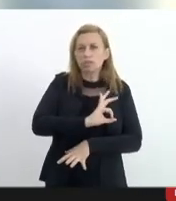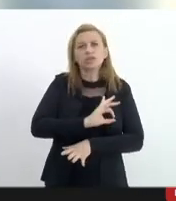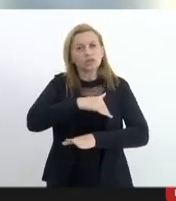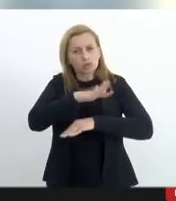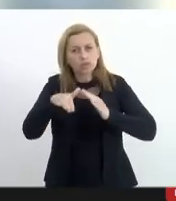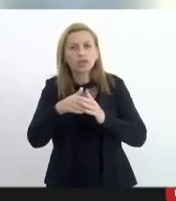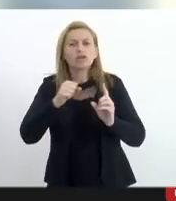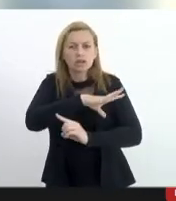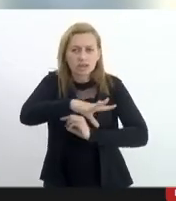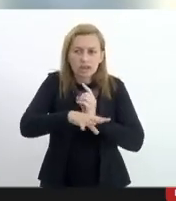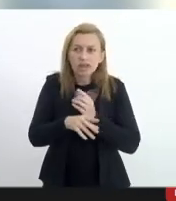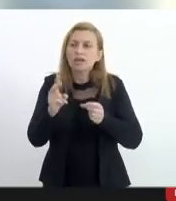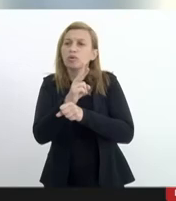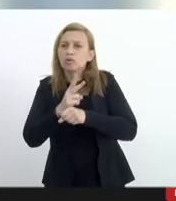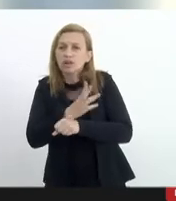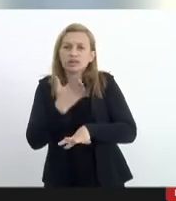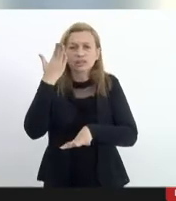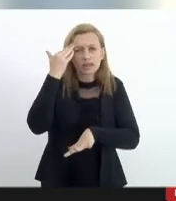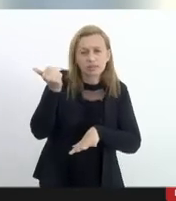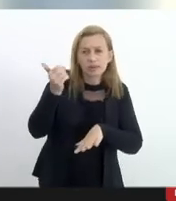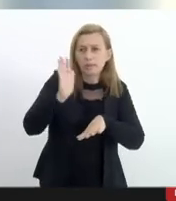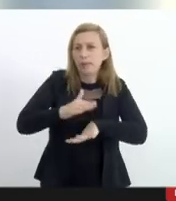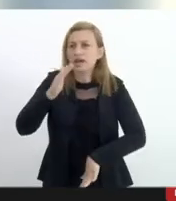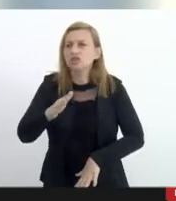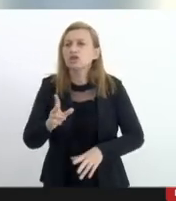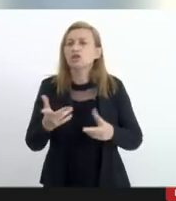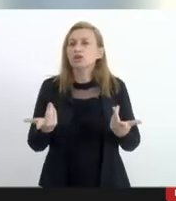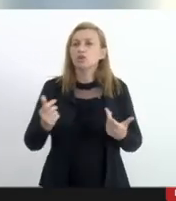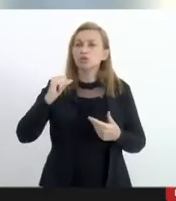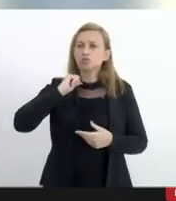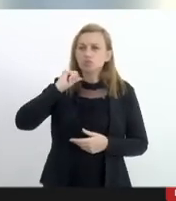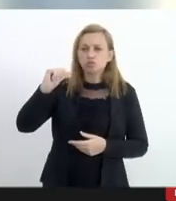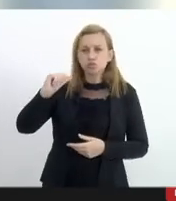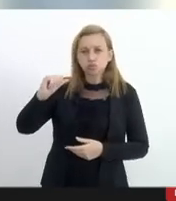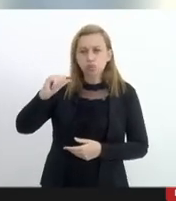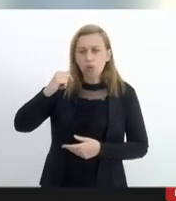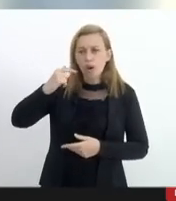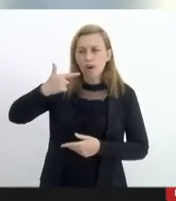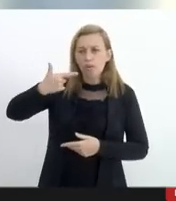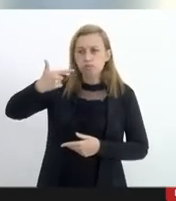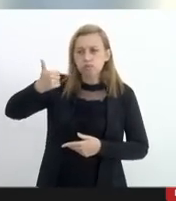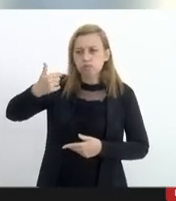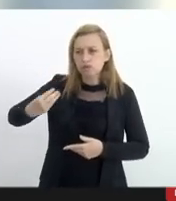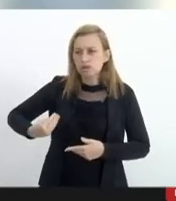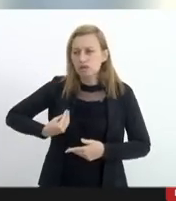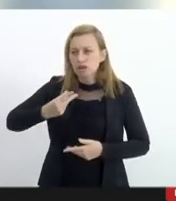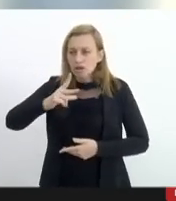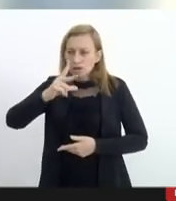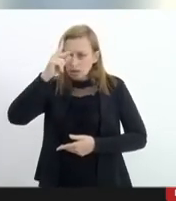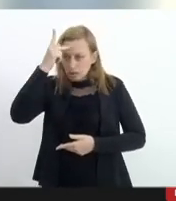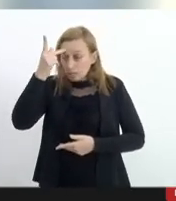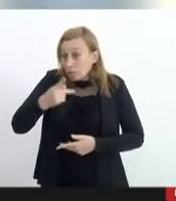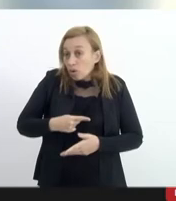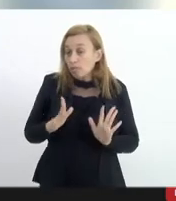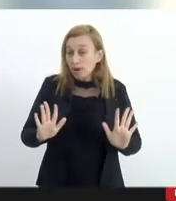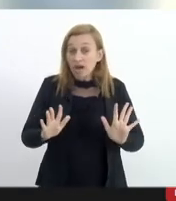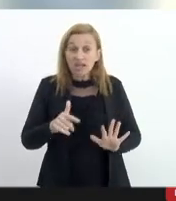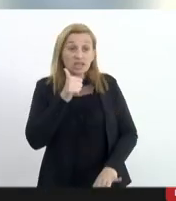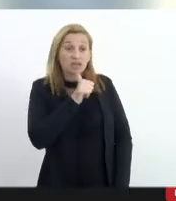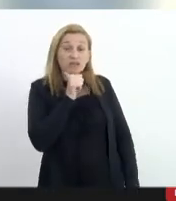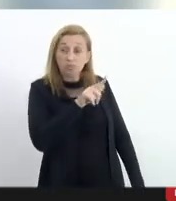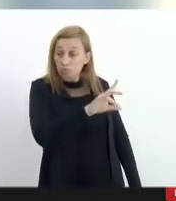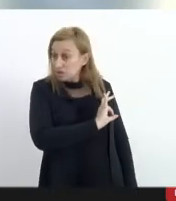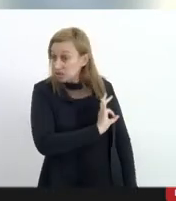sociedade tem procurado saber mais sobre o fenômeno do suicídio essa policial ela não estava em uma unidade de